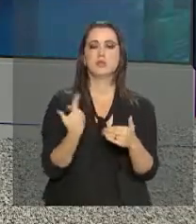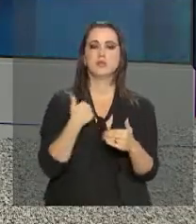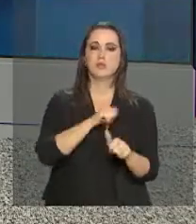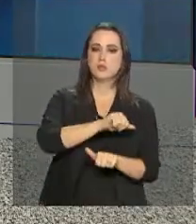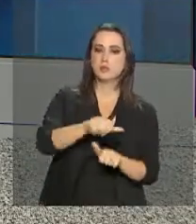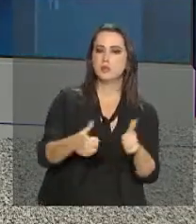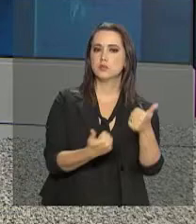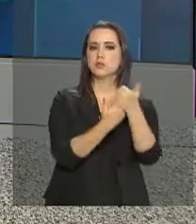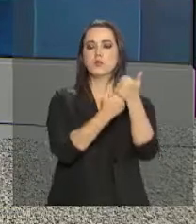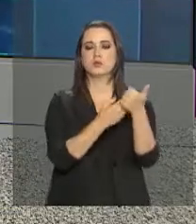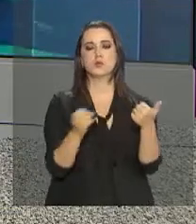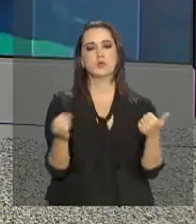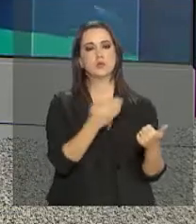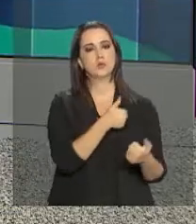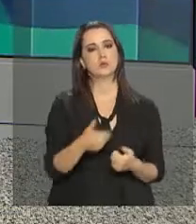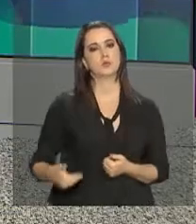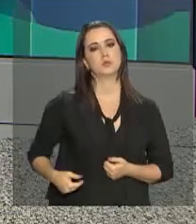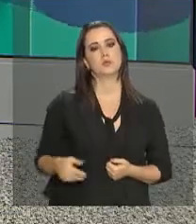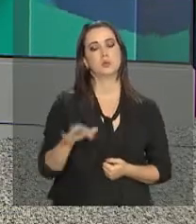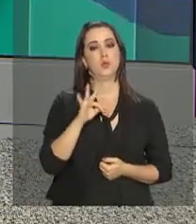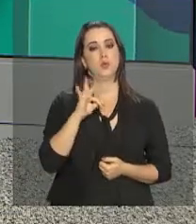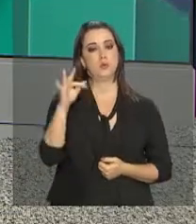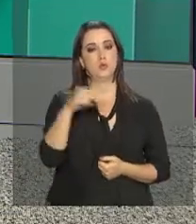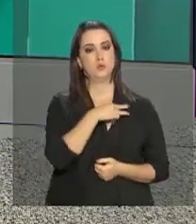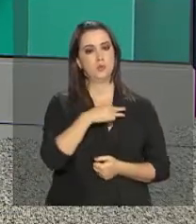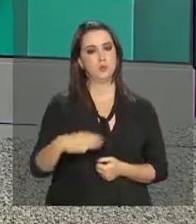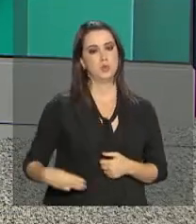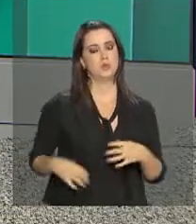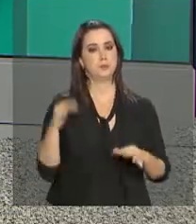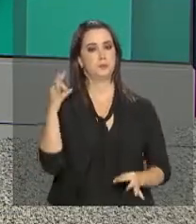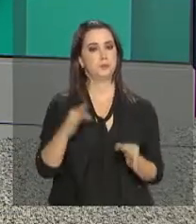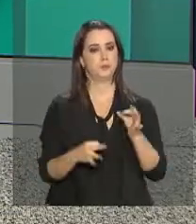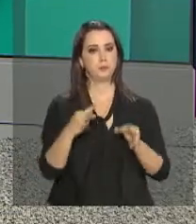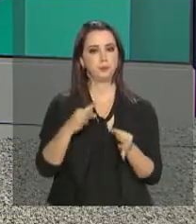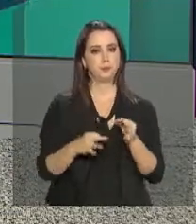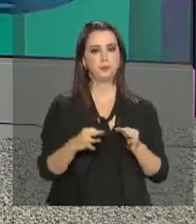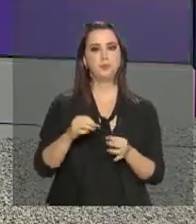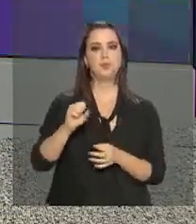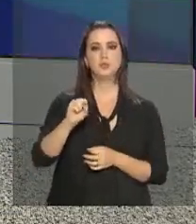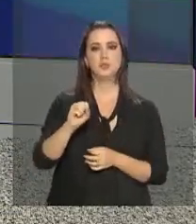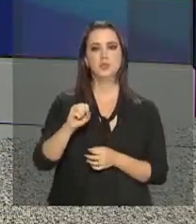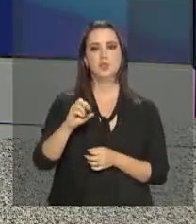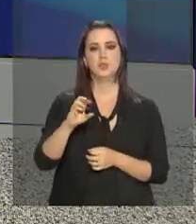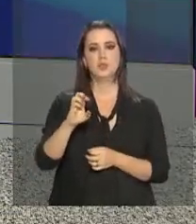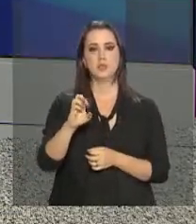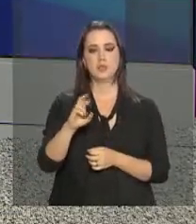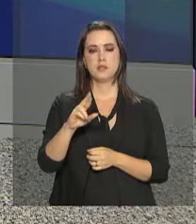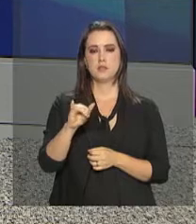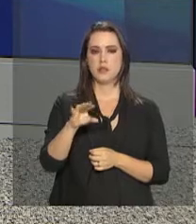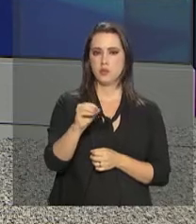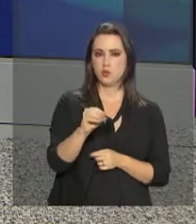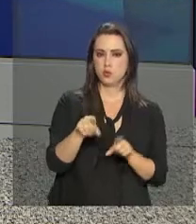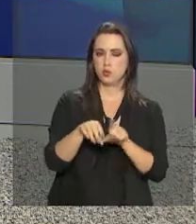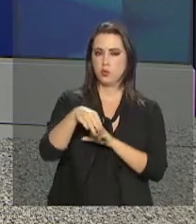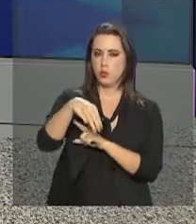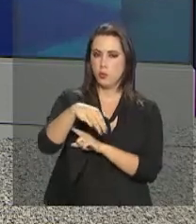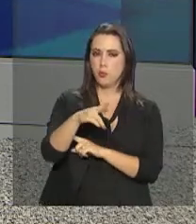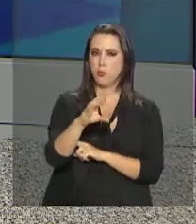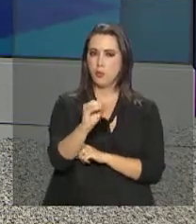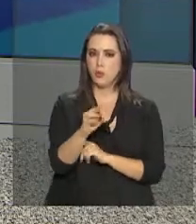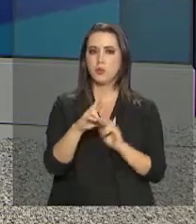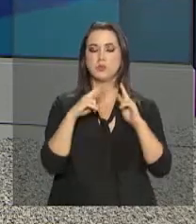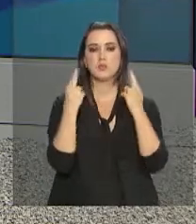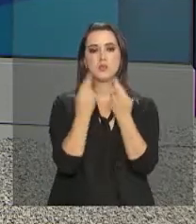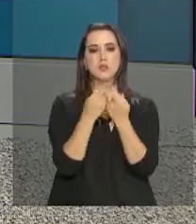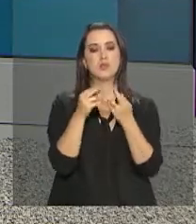de transição para o novo governo, o futuro ministro da Justiça, Sérgio Moro, se reuniu em Brasília com o ministro da Segurança